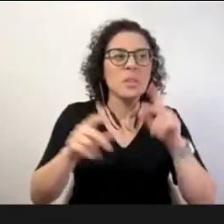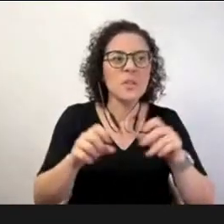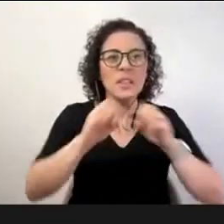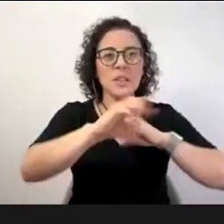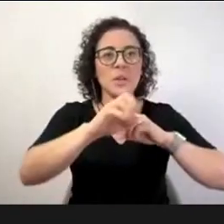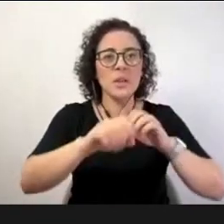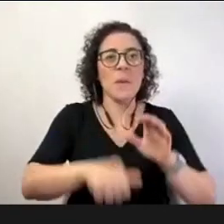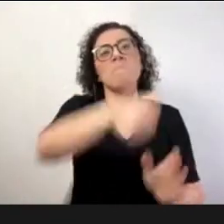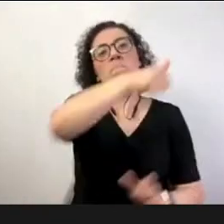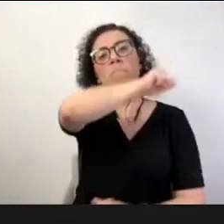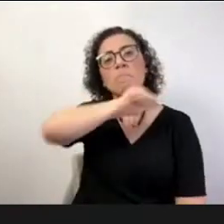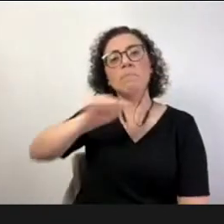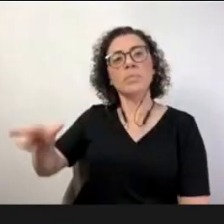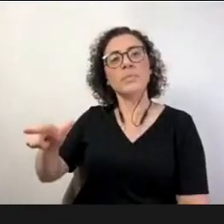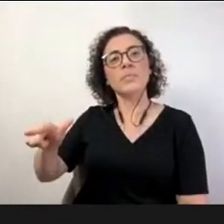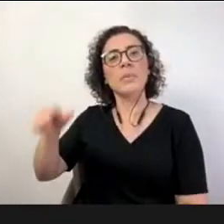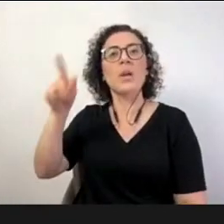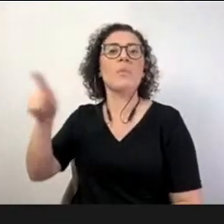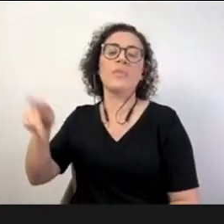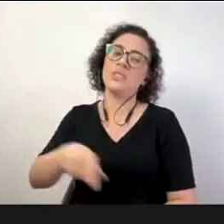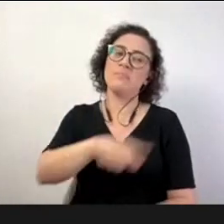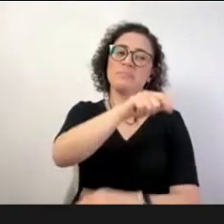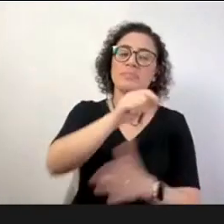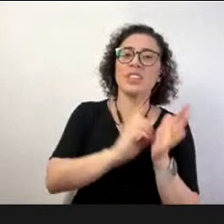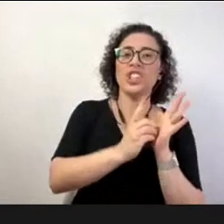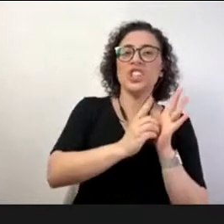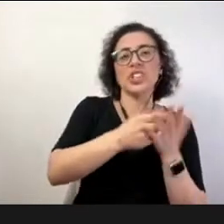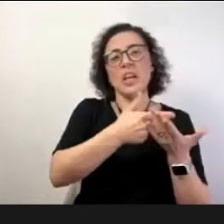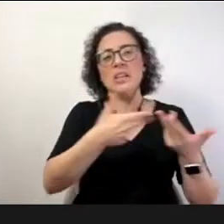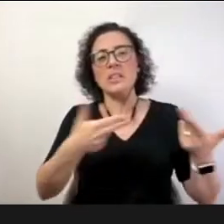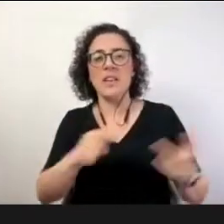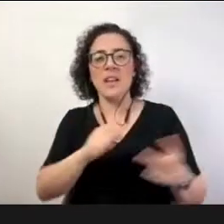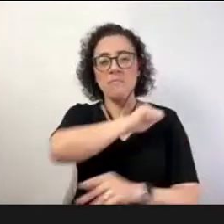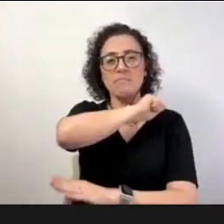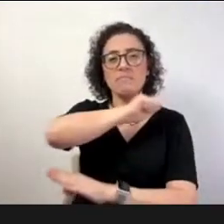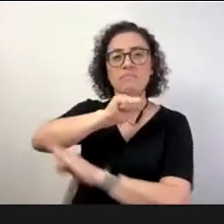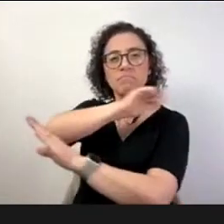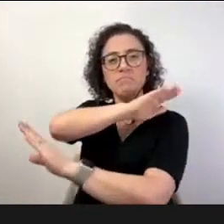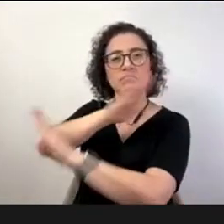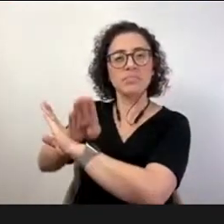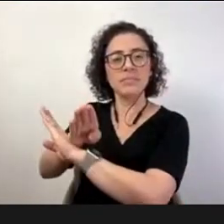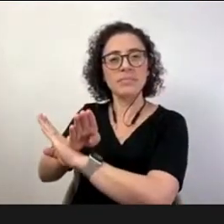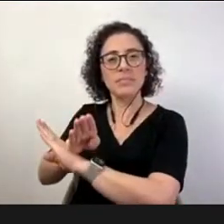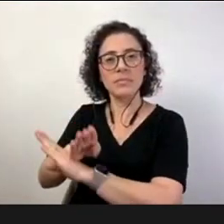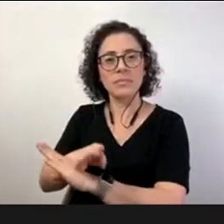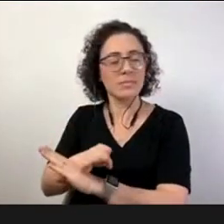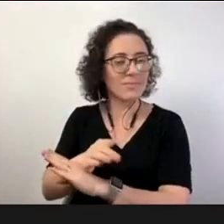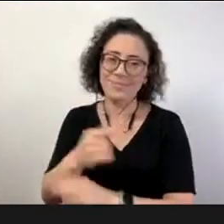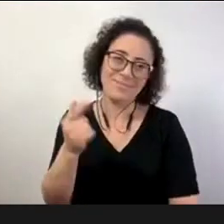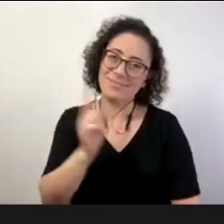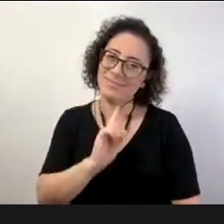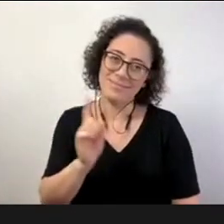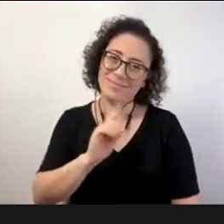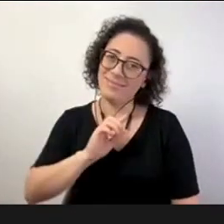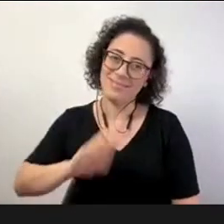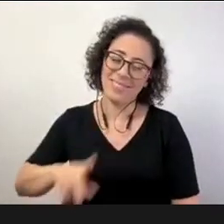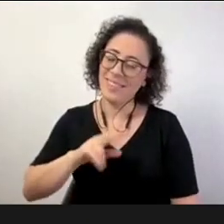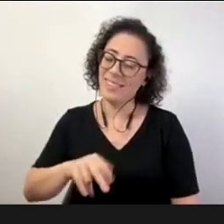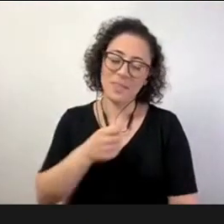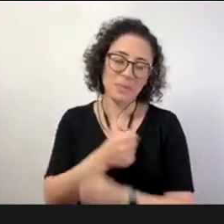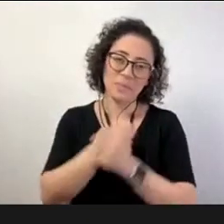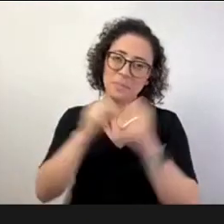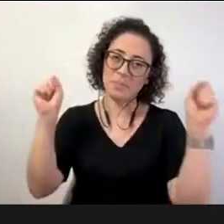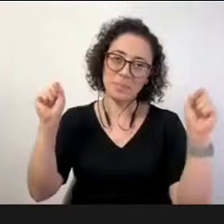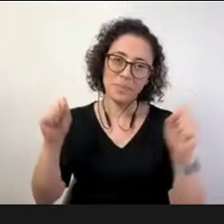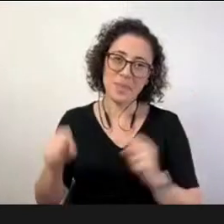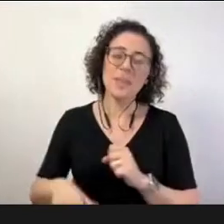precisamos de professores e de professores que sejam professores competentes para de certa maneira para gerir o currículo o